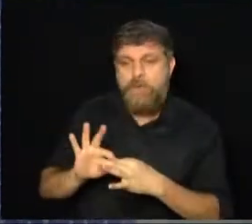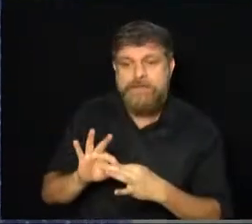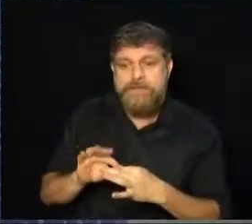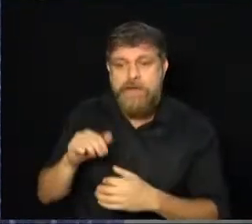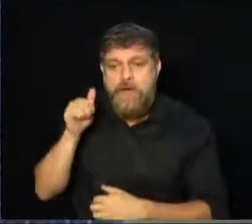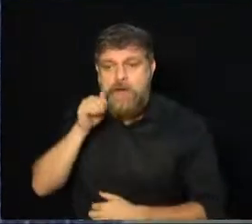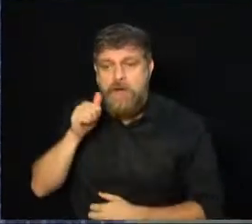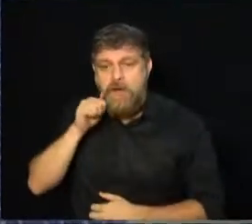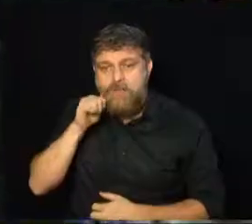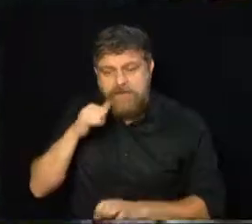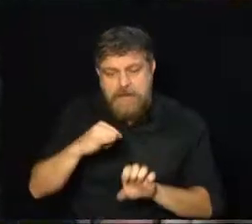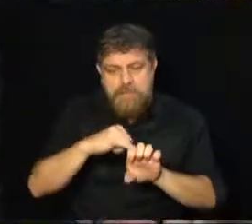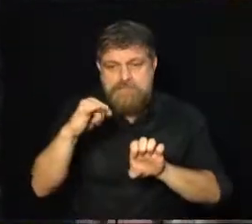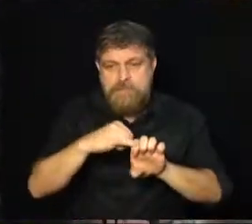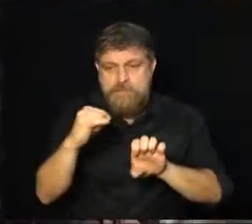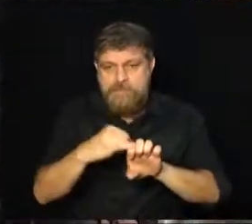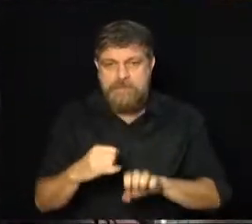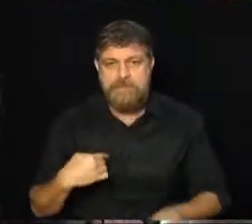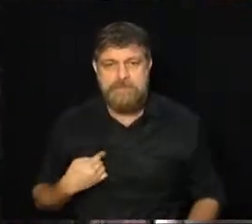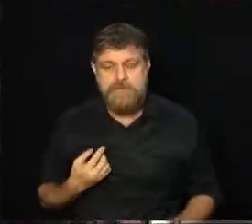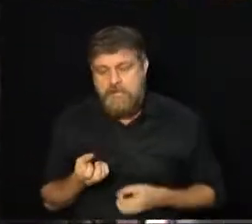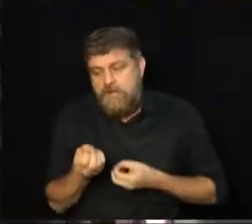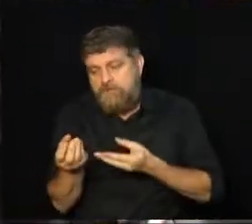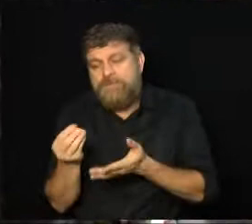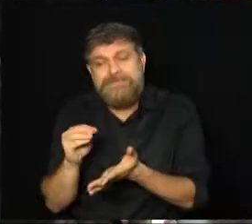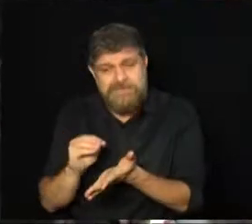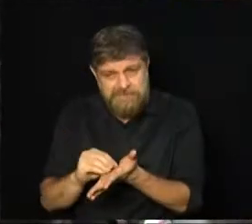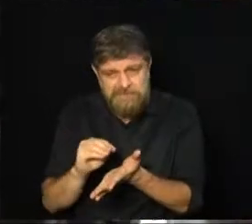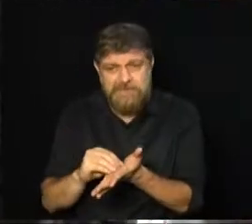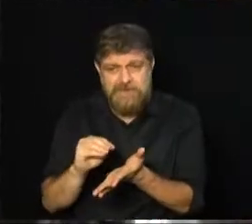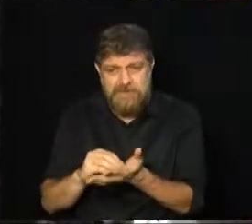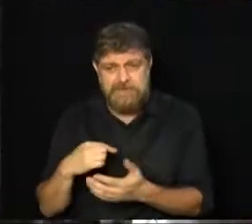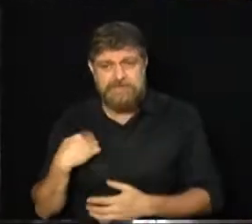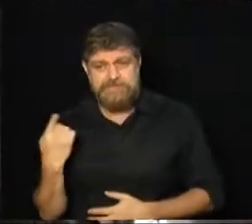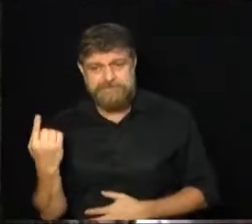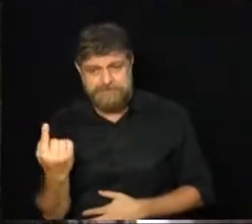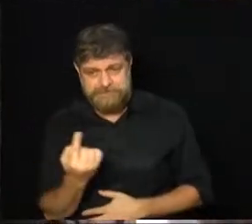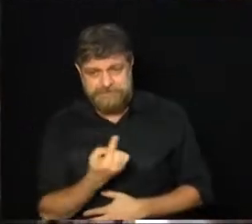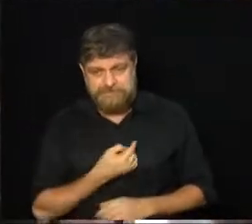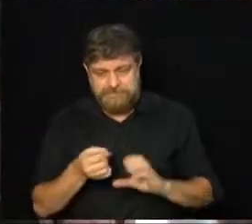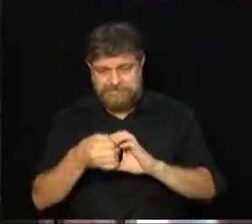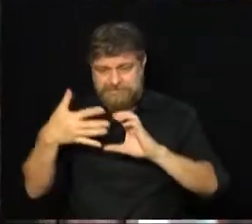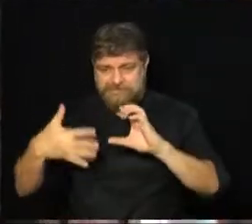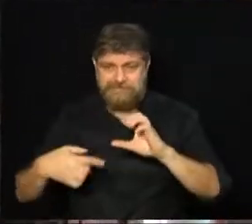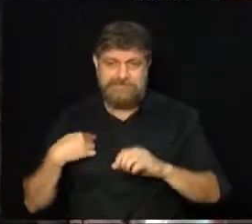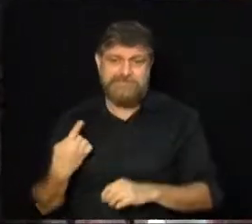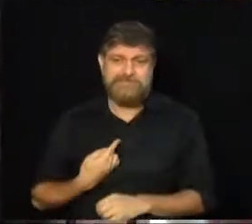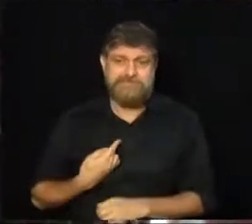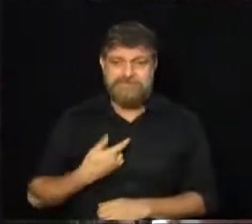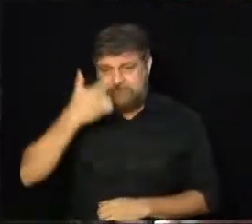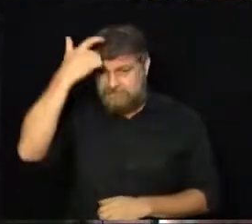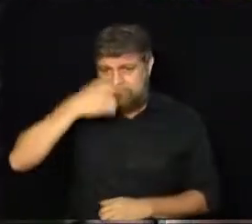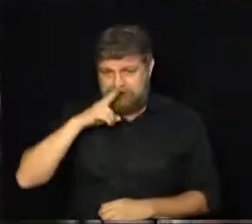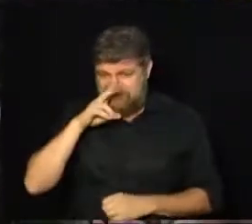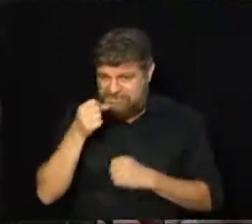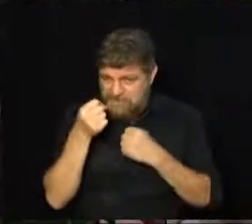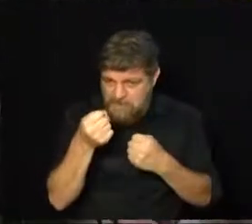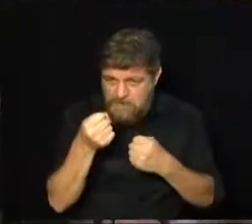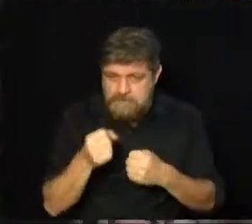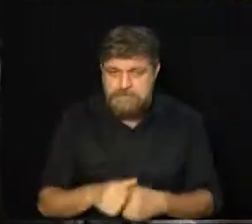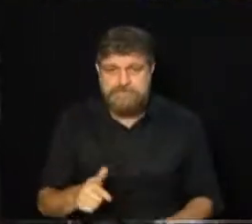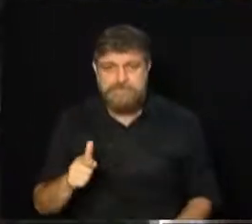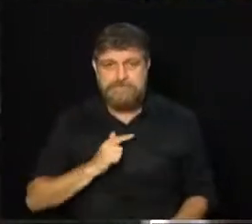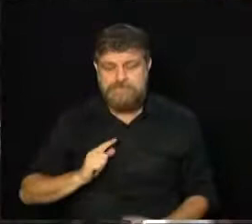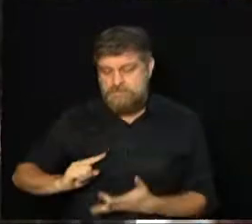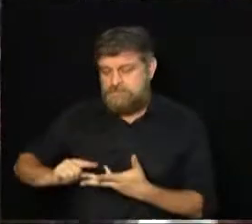empreendedoras negras. Falta informação. A gente já se caracteriza muito por ser uma mulher forte, acaba deixando de lado,